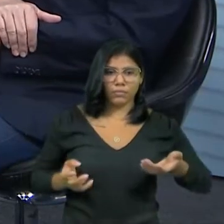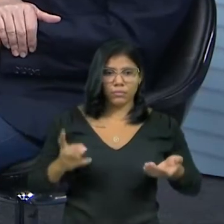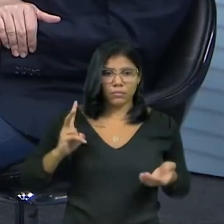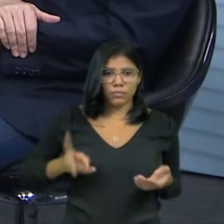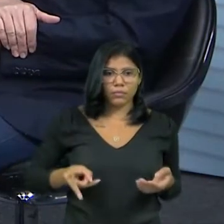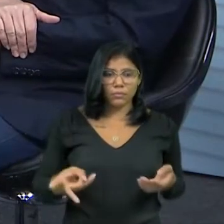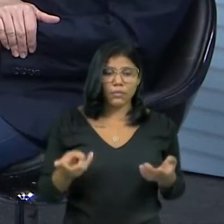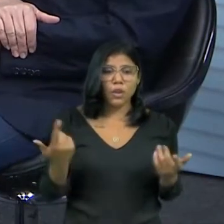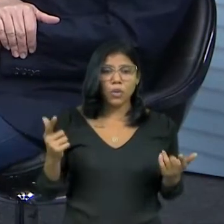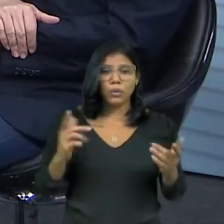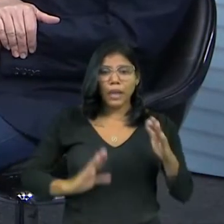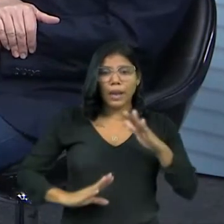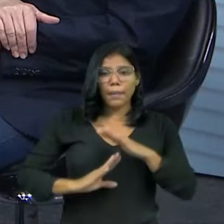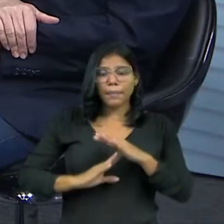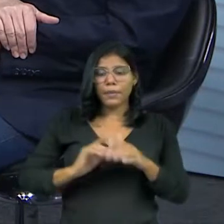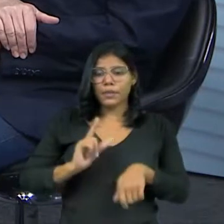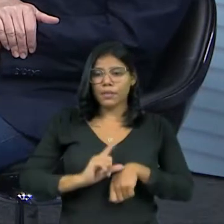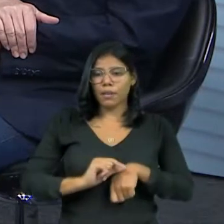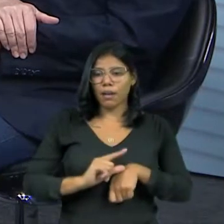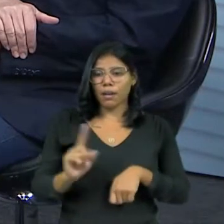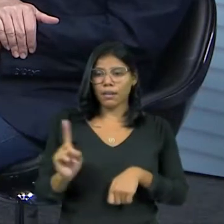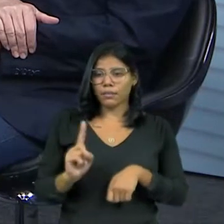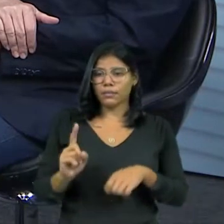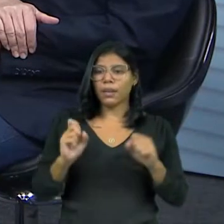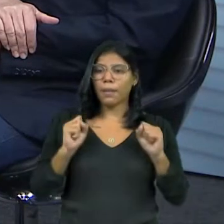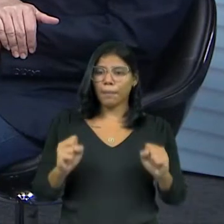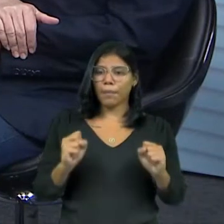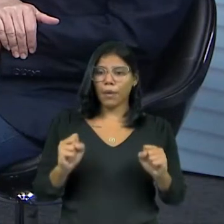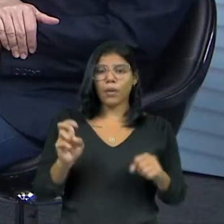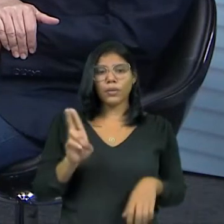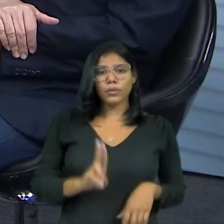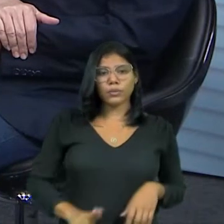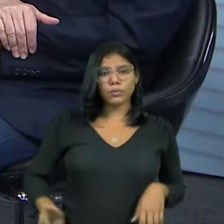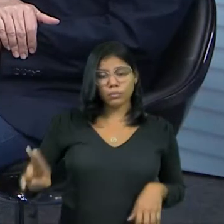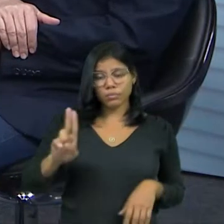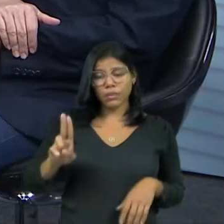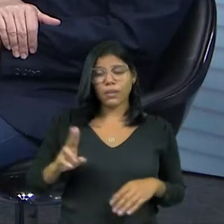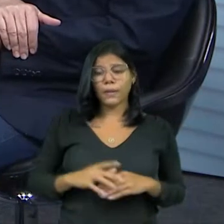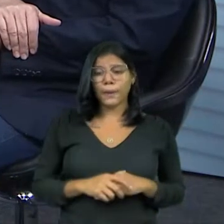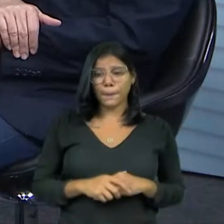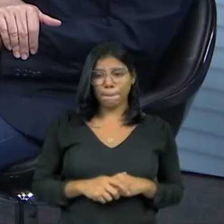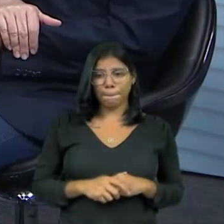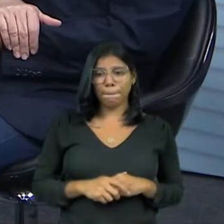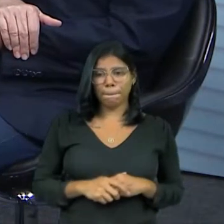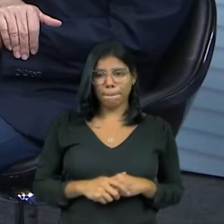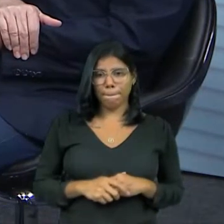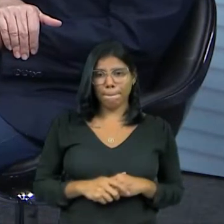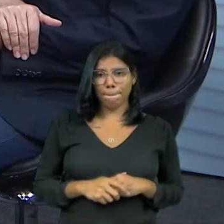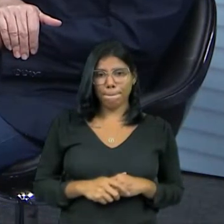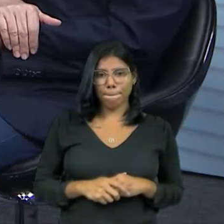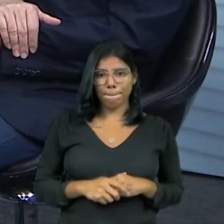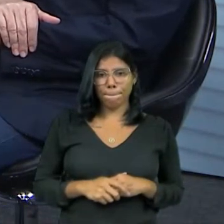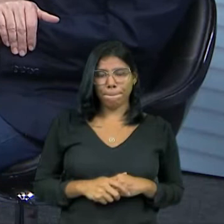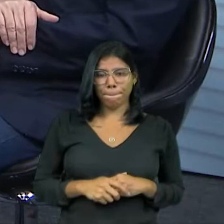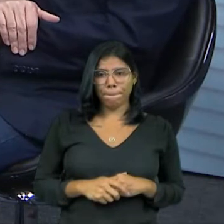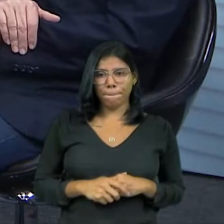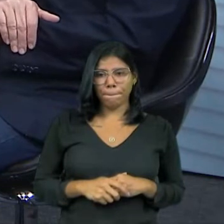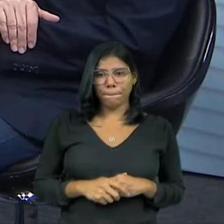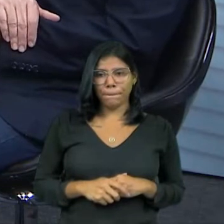nenhuma restrição de horário. Então, ele pode, sim, utilizar isso para trazer quais são as suas ideias.